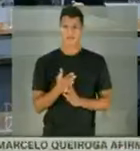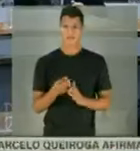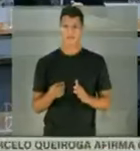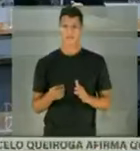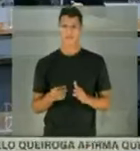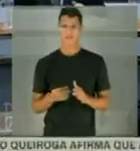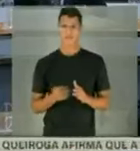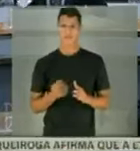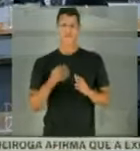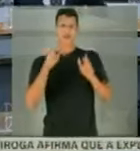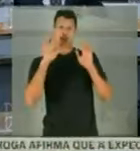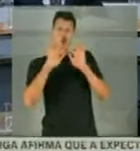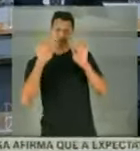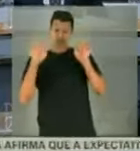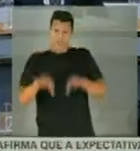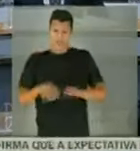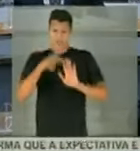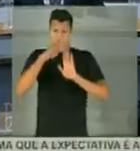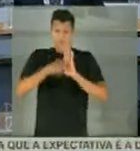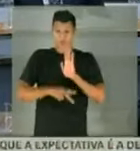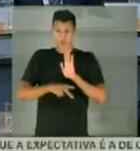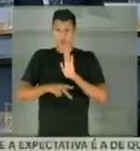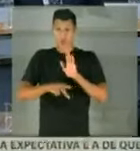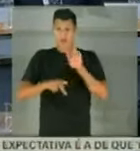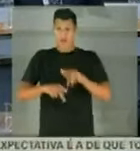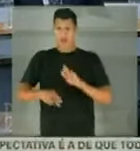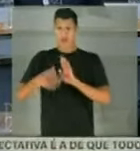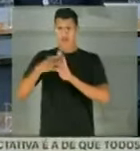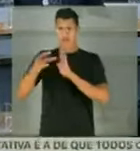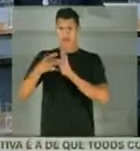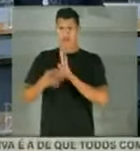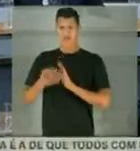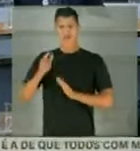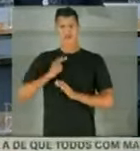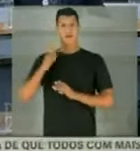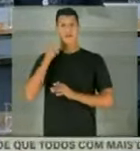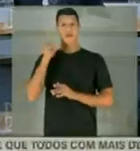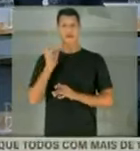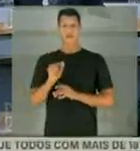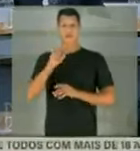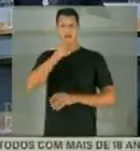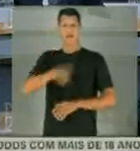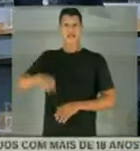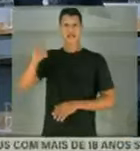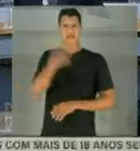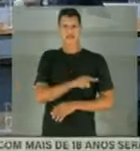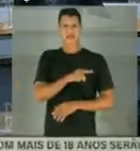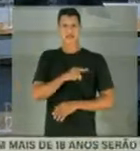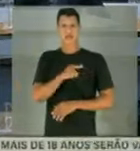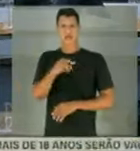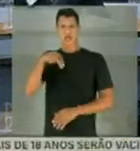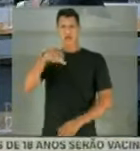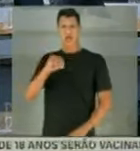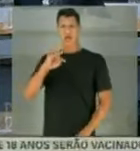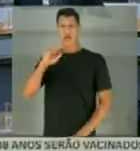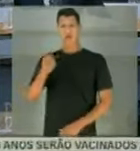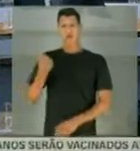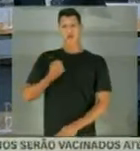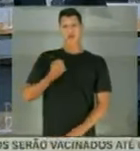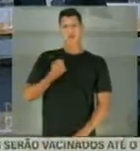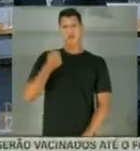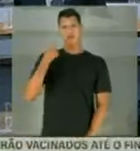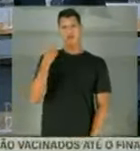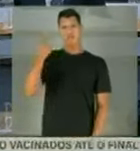A finalização desse protocolo é requisito para que seja cancelada a nota informativa número 17 de